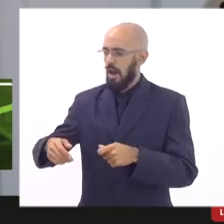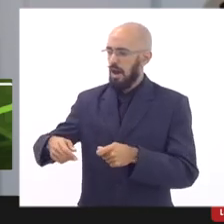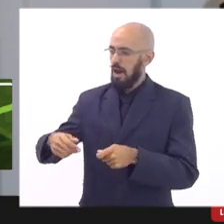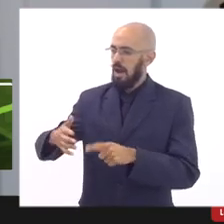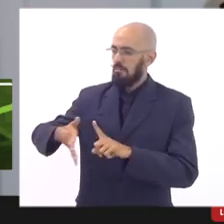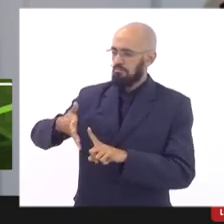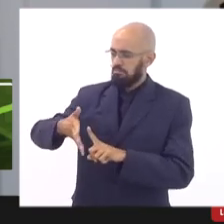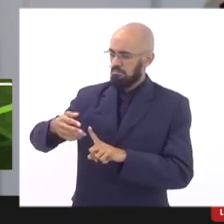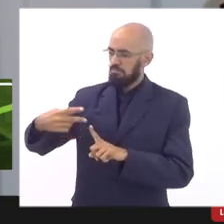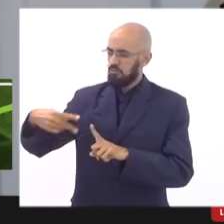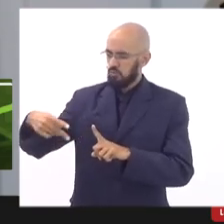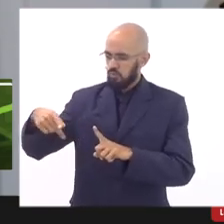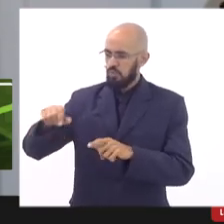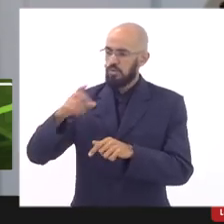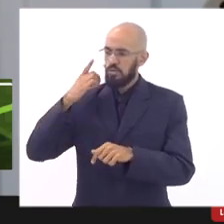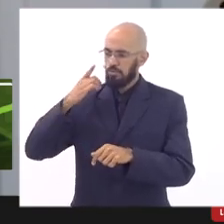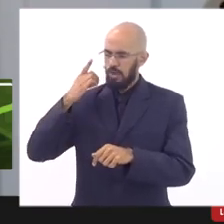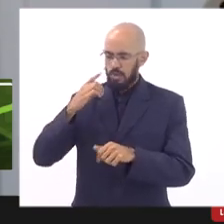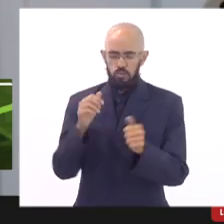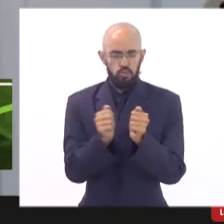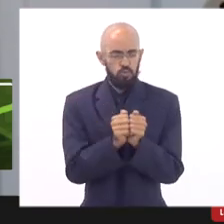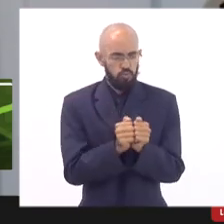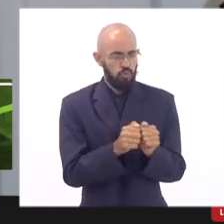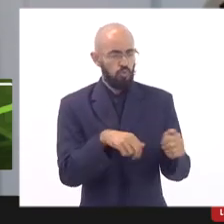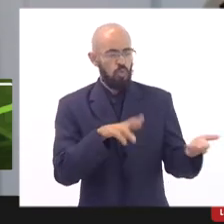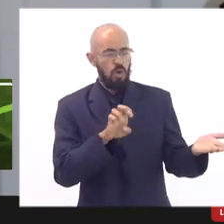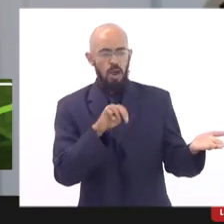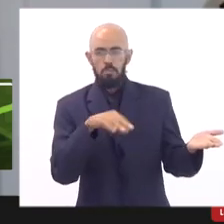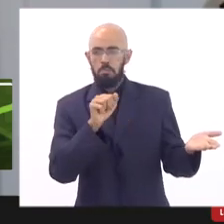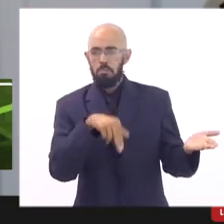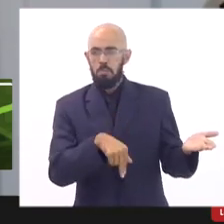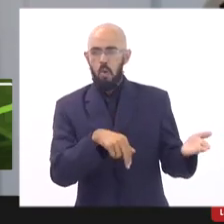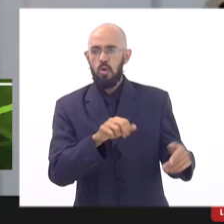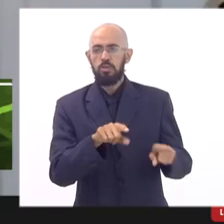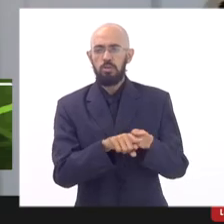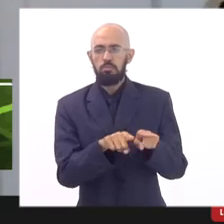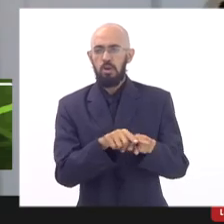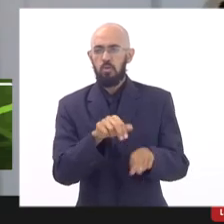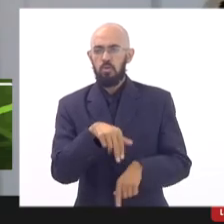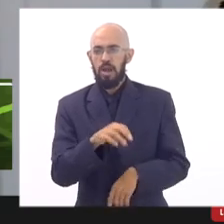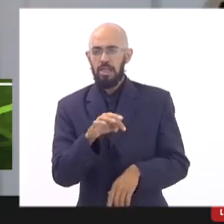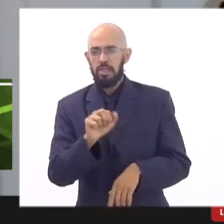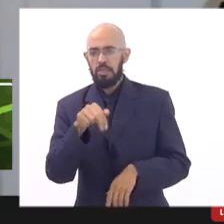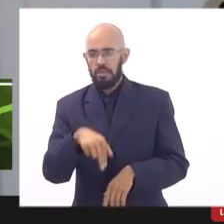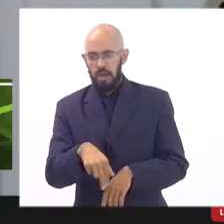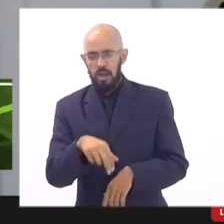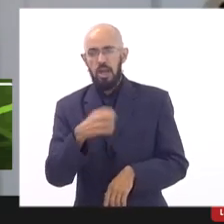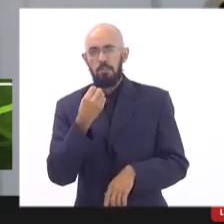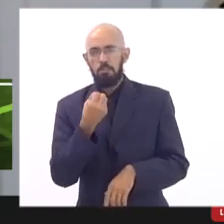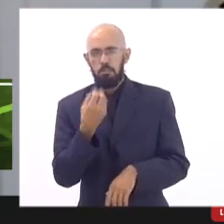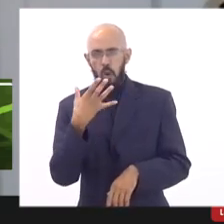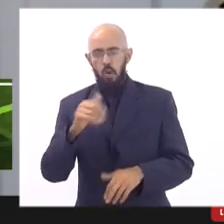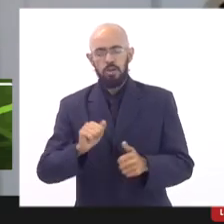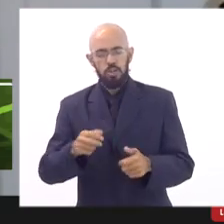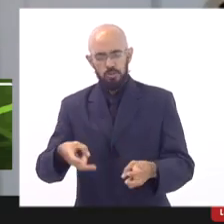é bom quando a gente vê o estudante participando eu acho que o envolvimento o engajamento dos jovens vai